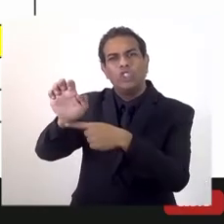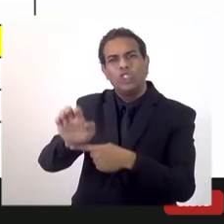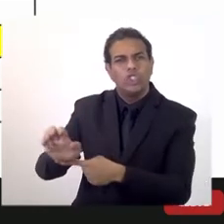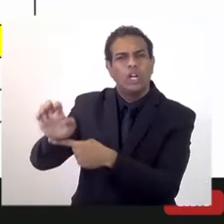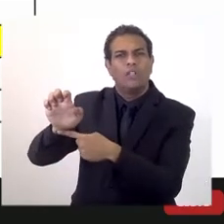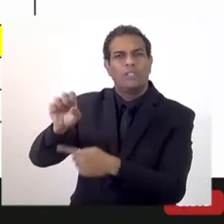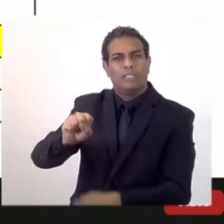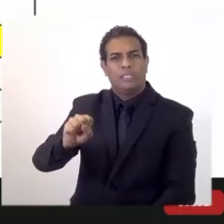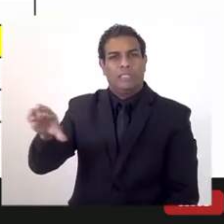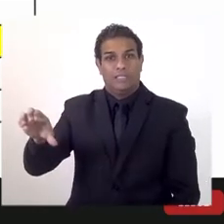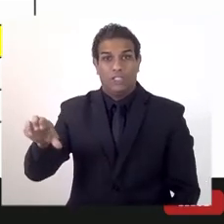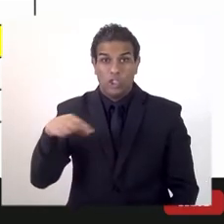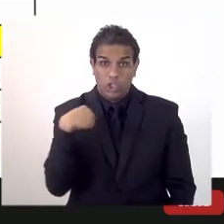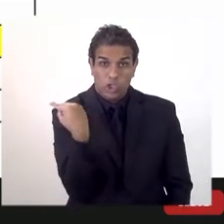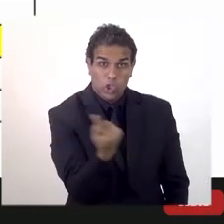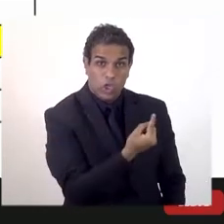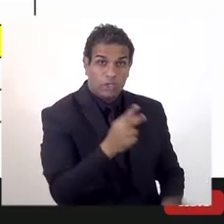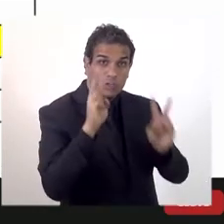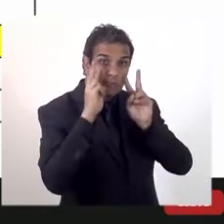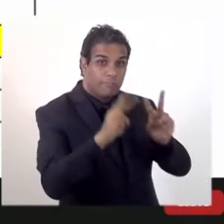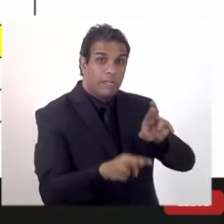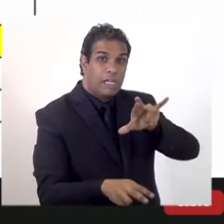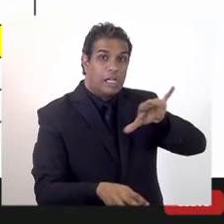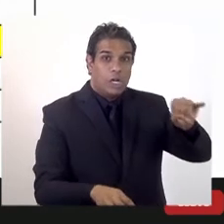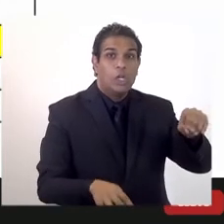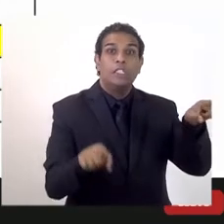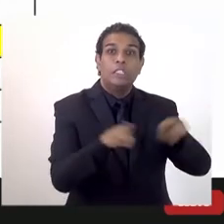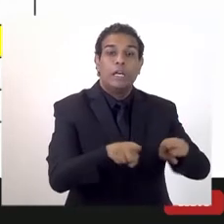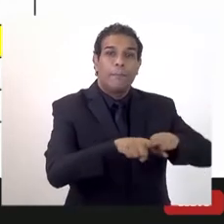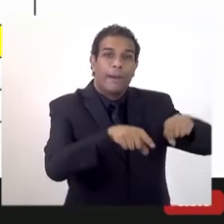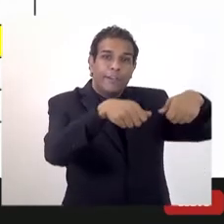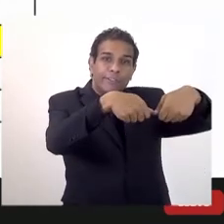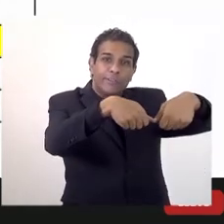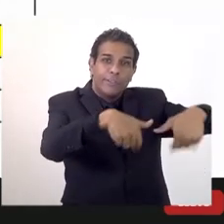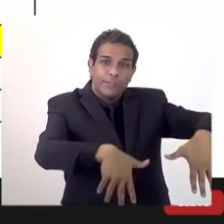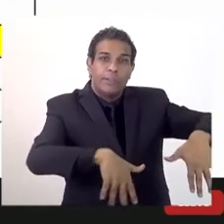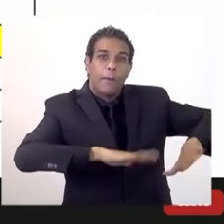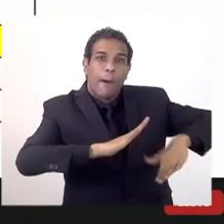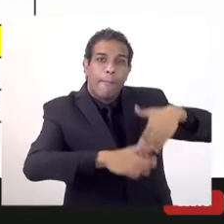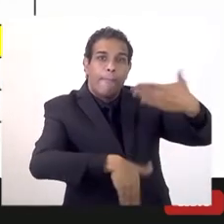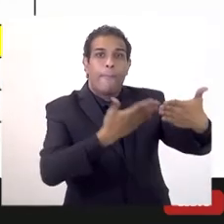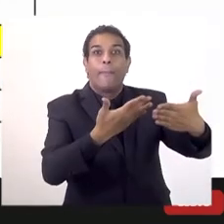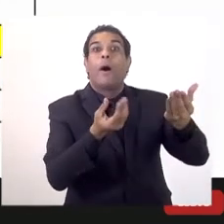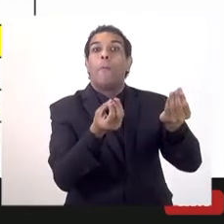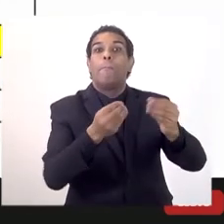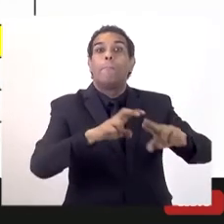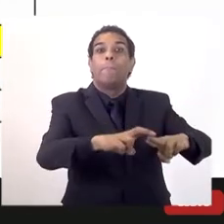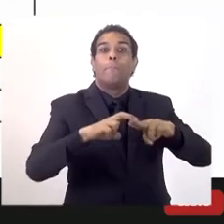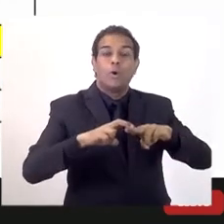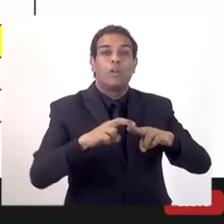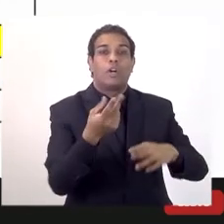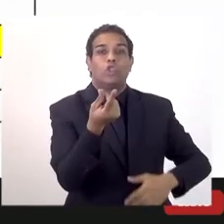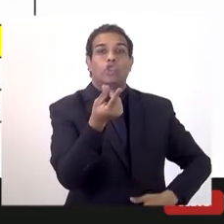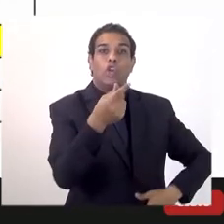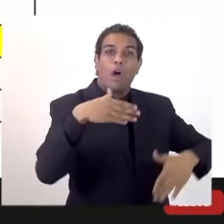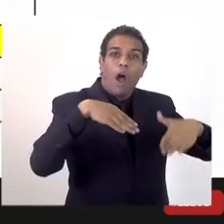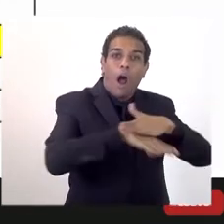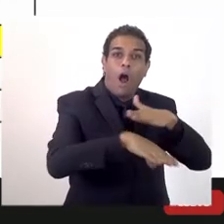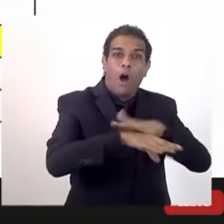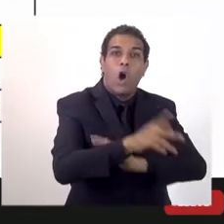precisa é que aqui também a tenha uma estrutura produtiva integrada. E a ideia é o Fundo Saberano sendo um instrumentos para